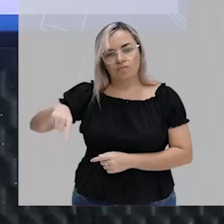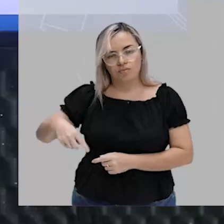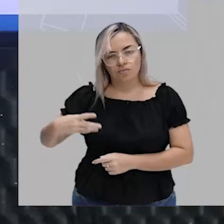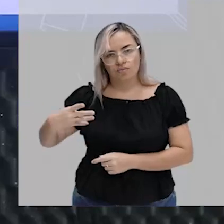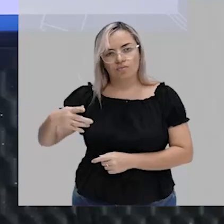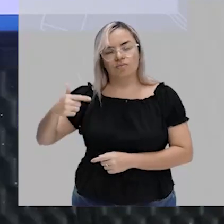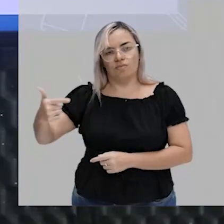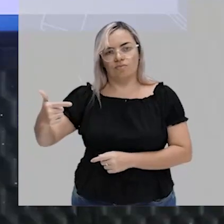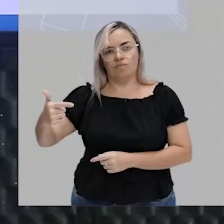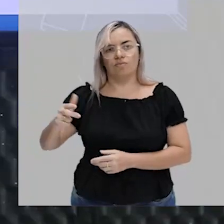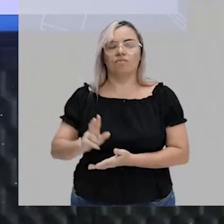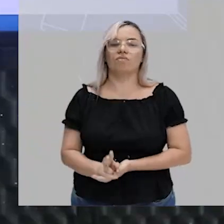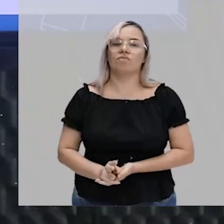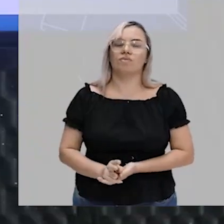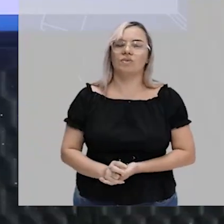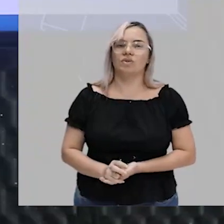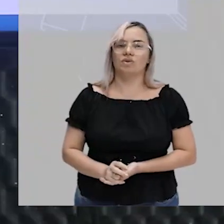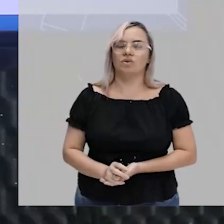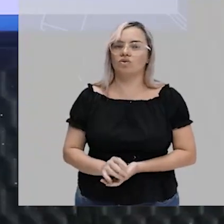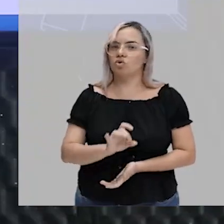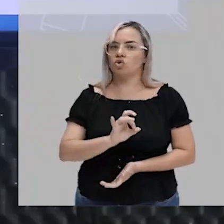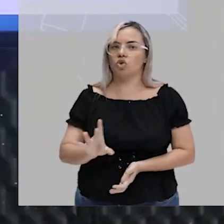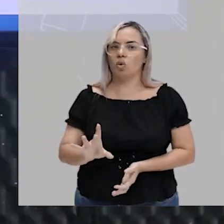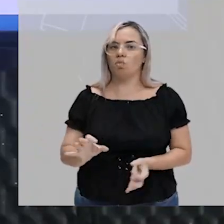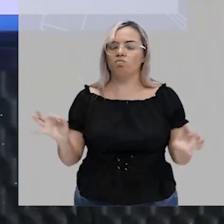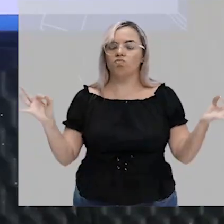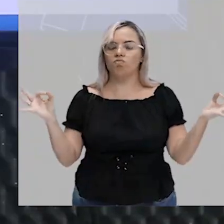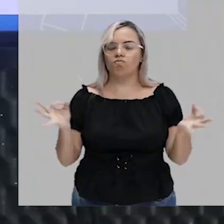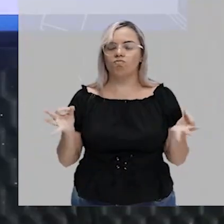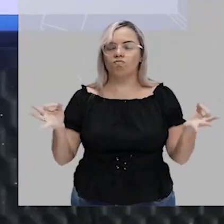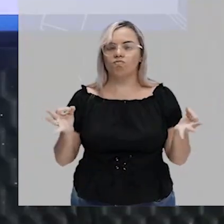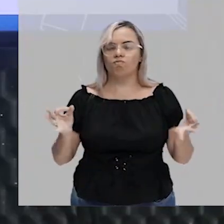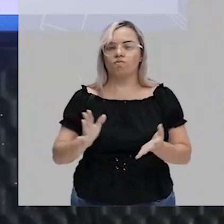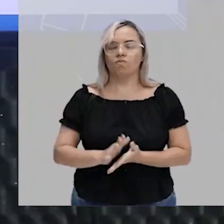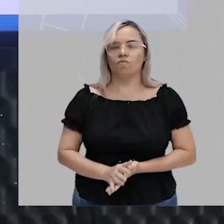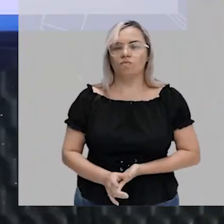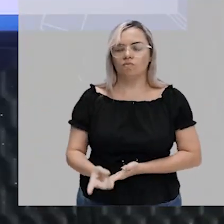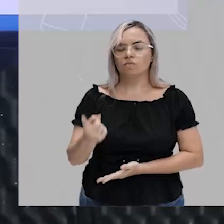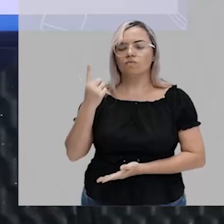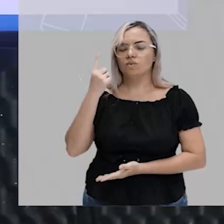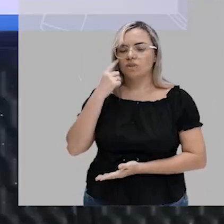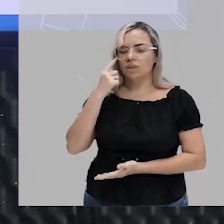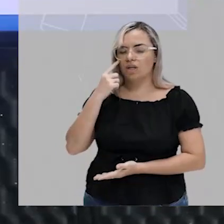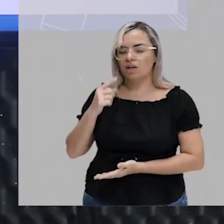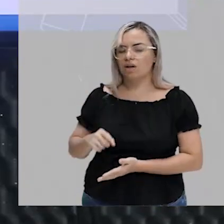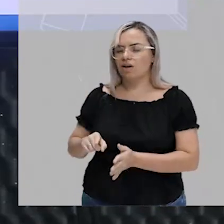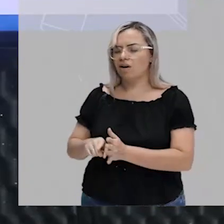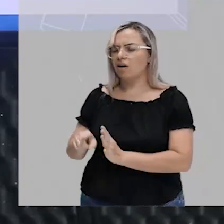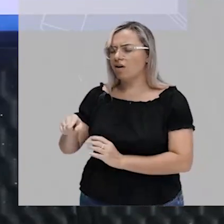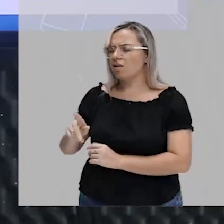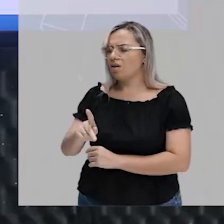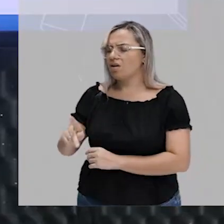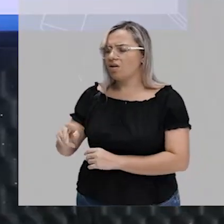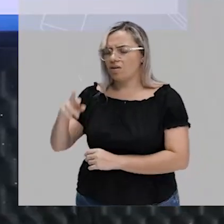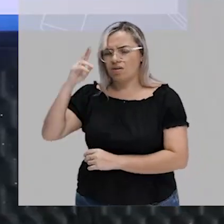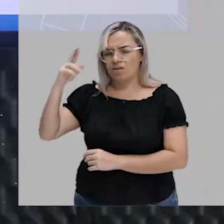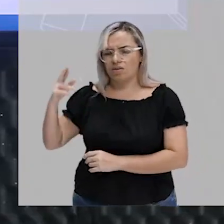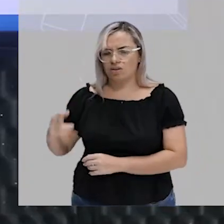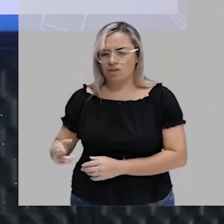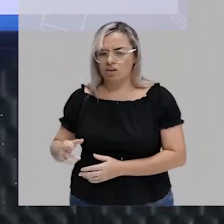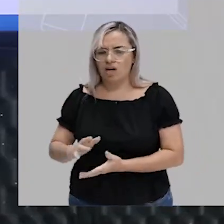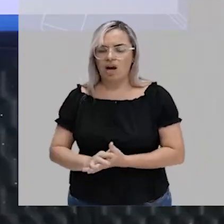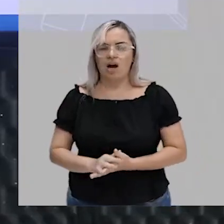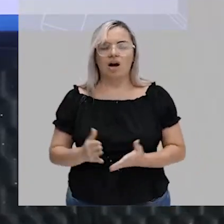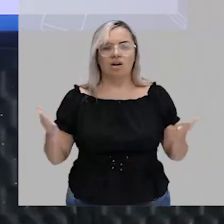e 42. Pronto. Então, veja. Renata, quer dizer, então, se ele tivesse falado, né, só o conjunto dos